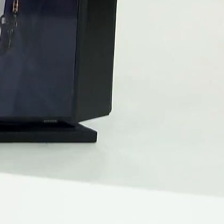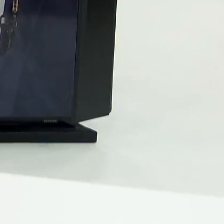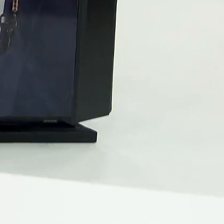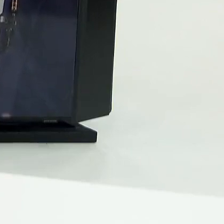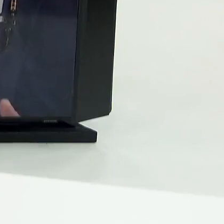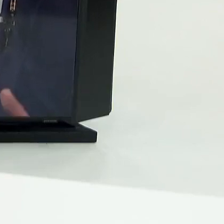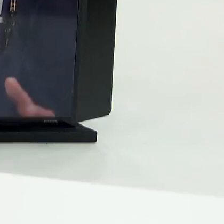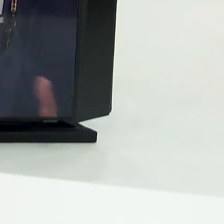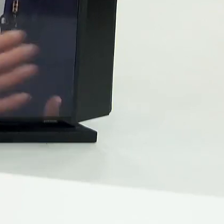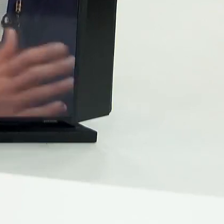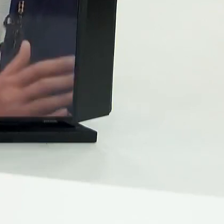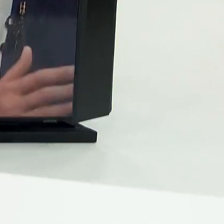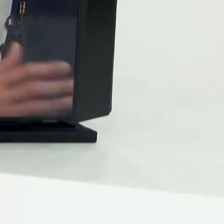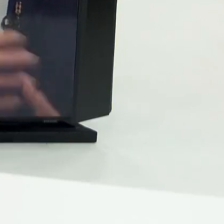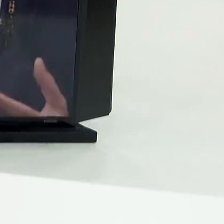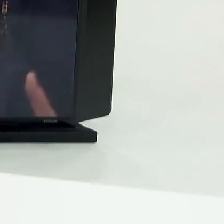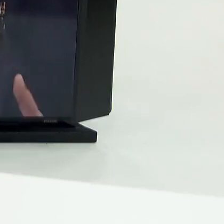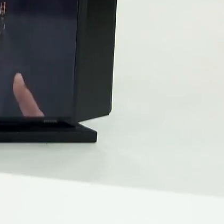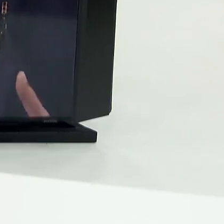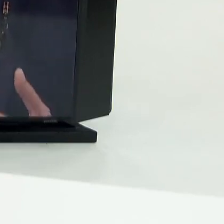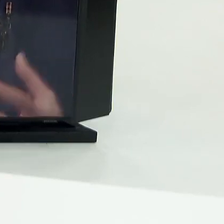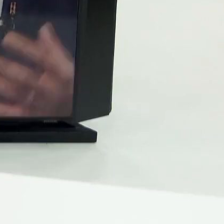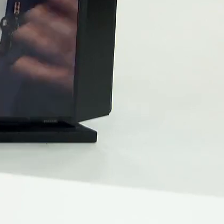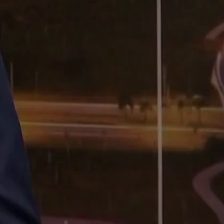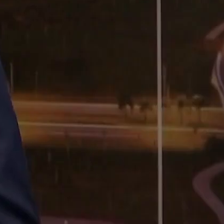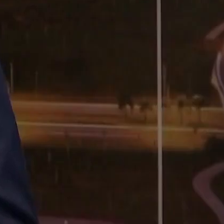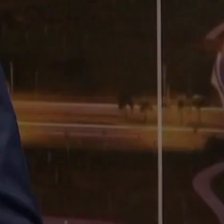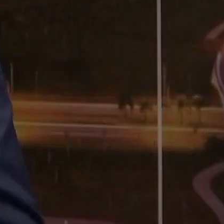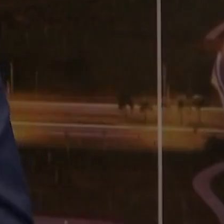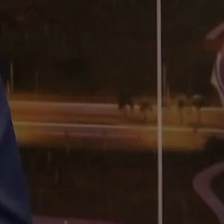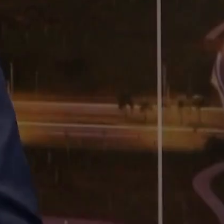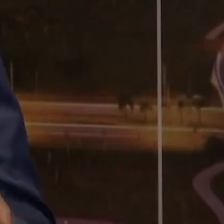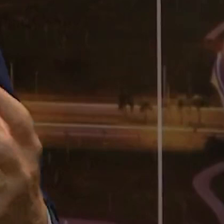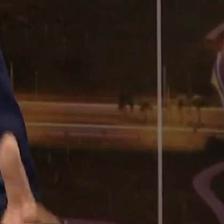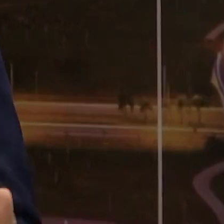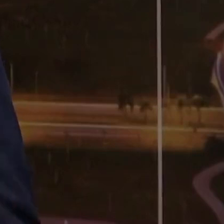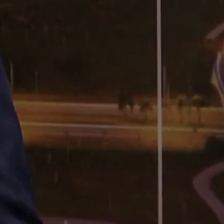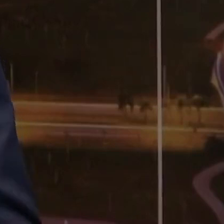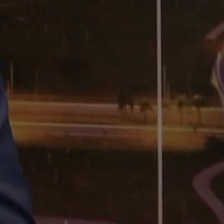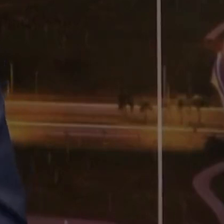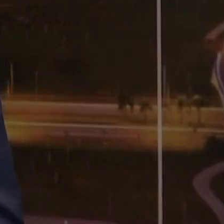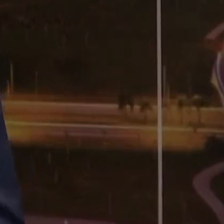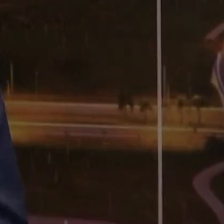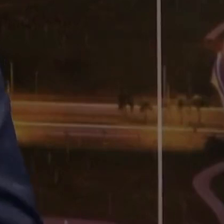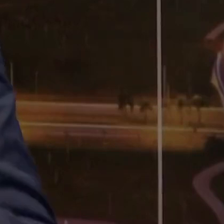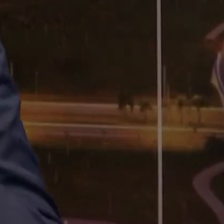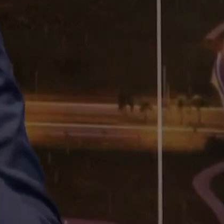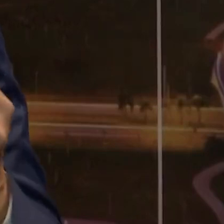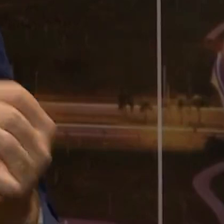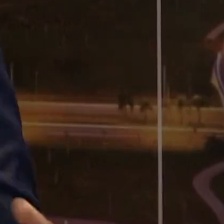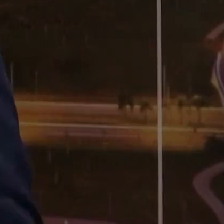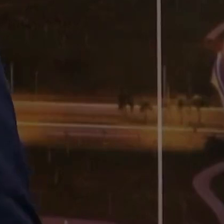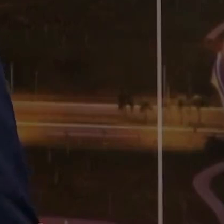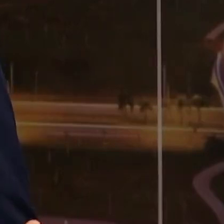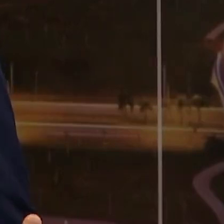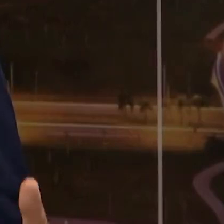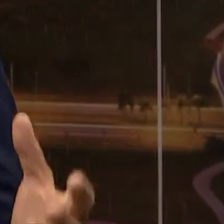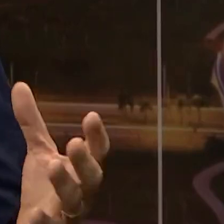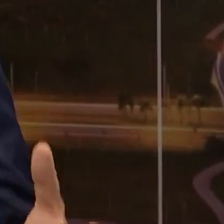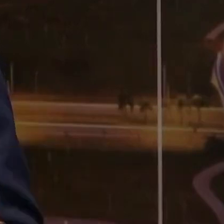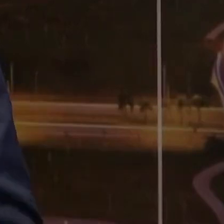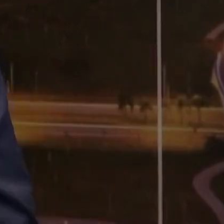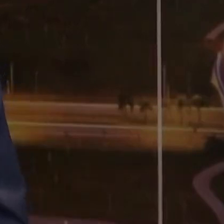Vera, eu diria que passa o tempo e as condições sociais, políticas, conjunturais, são muito